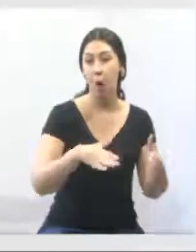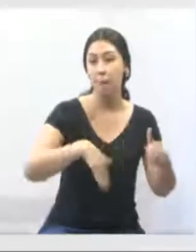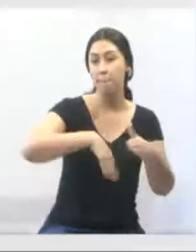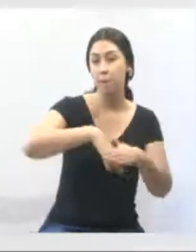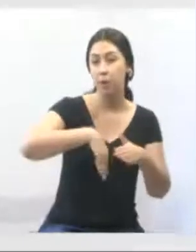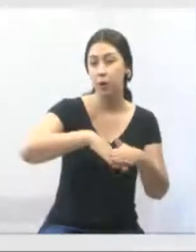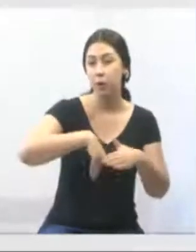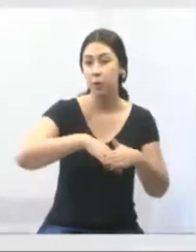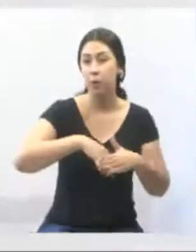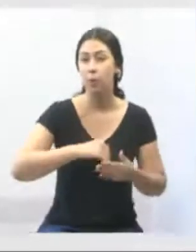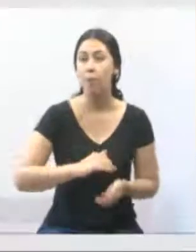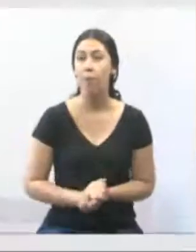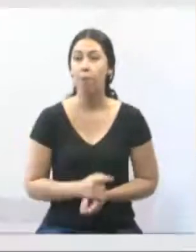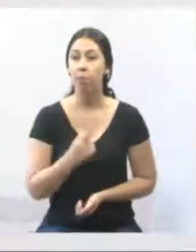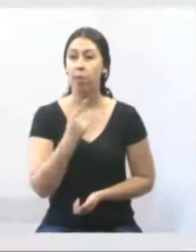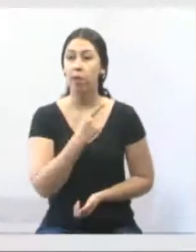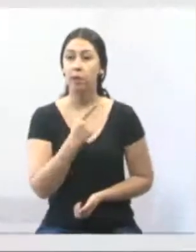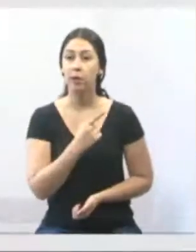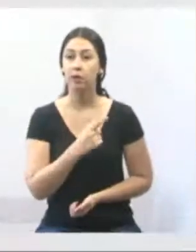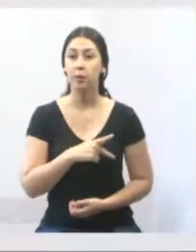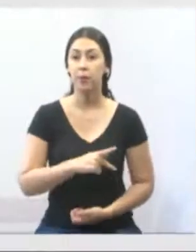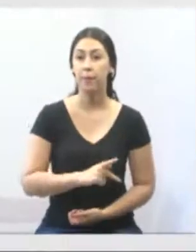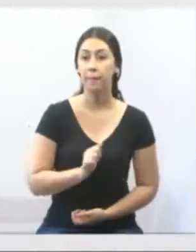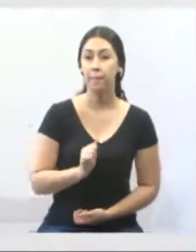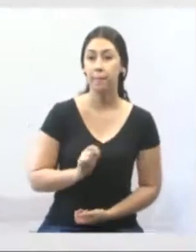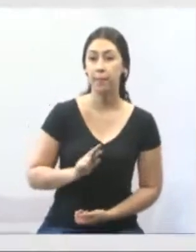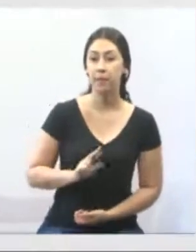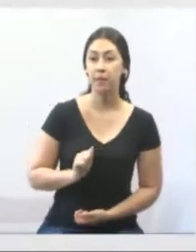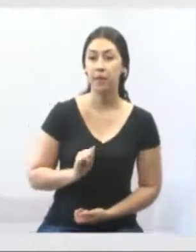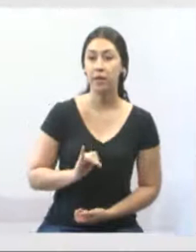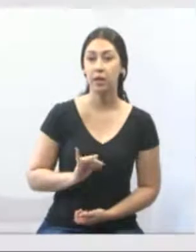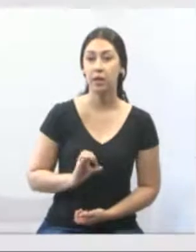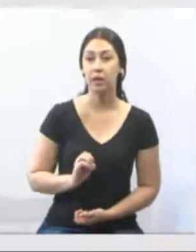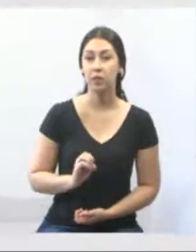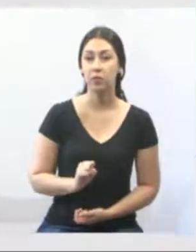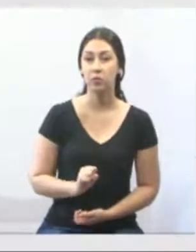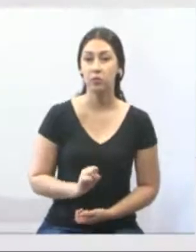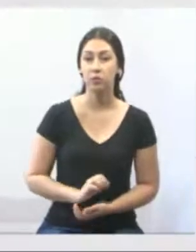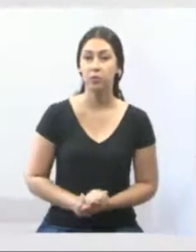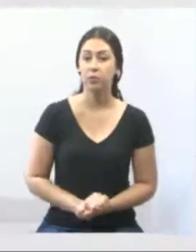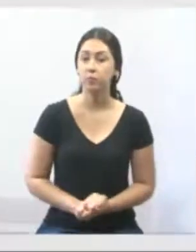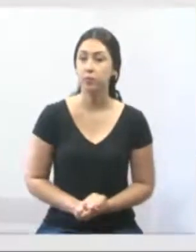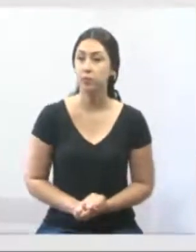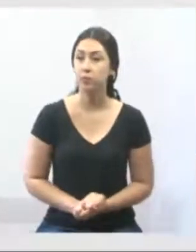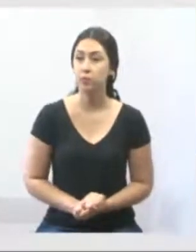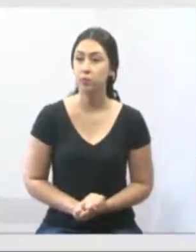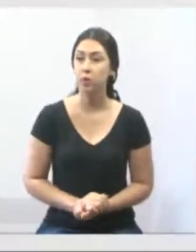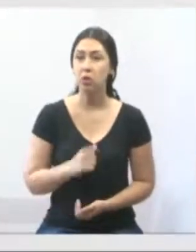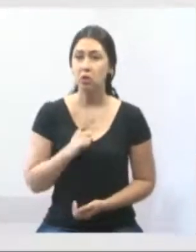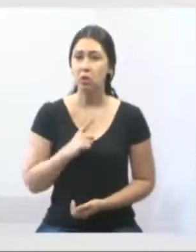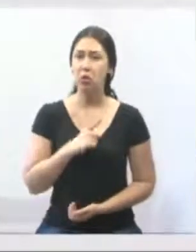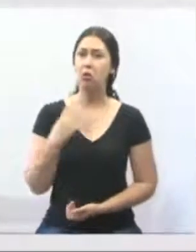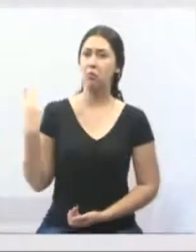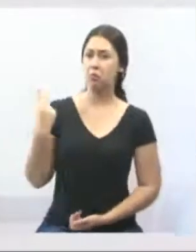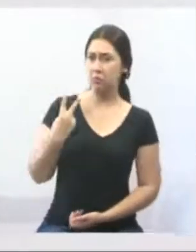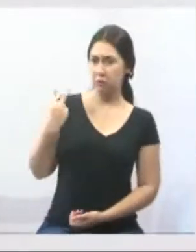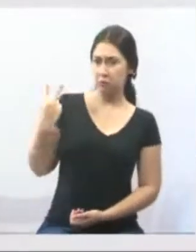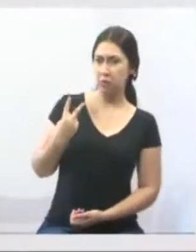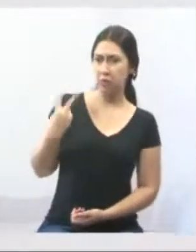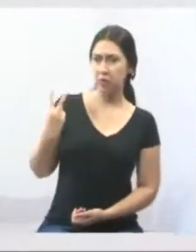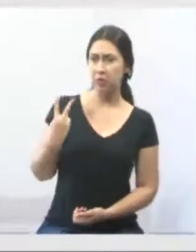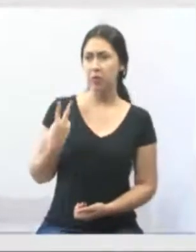lá no Jardim Paraíso. Estiveram presentes vários vereadores, várias